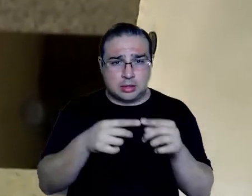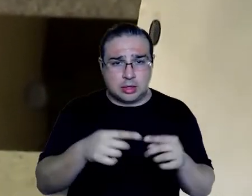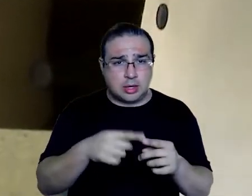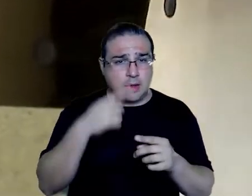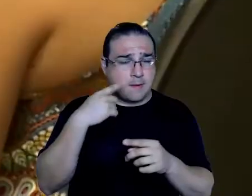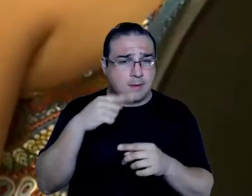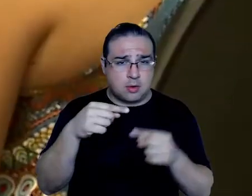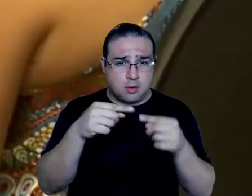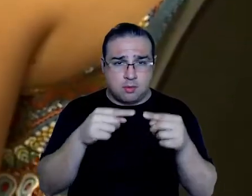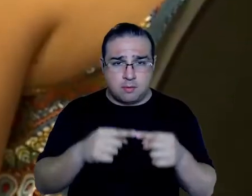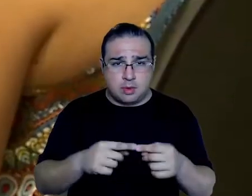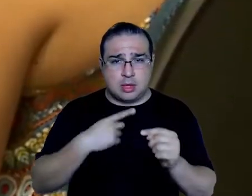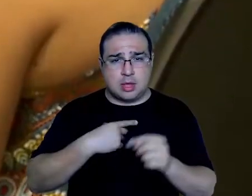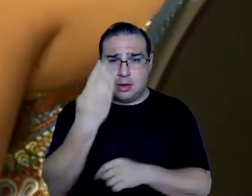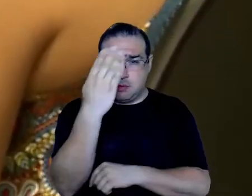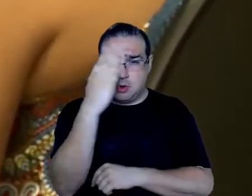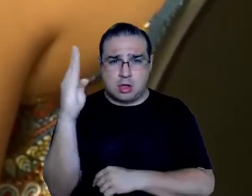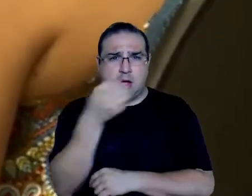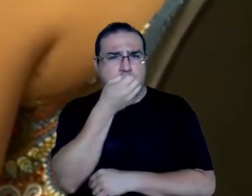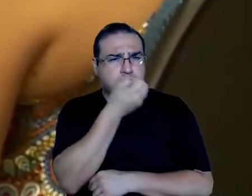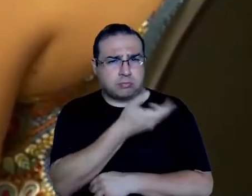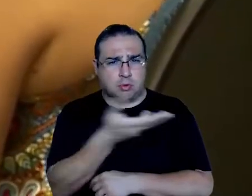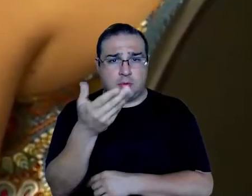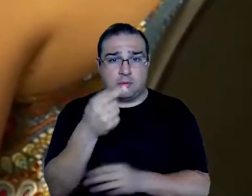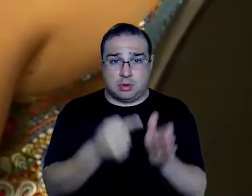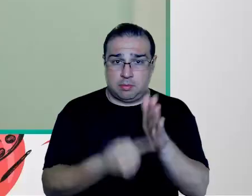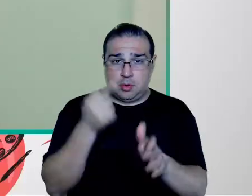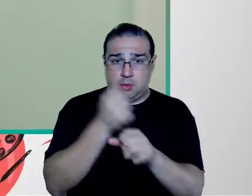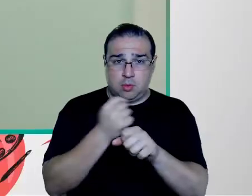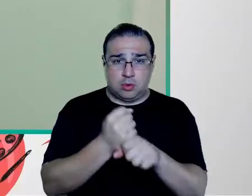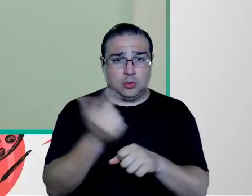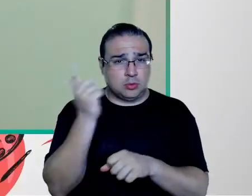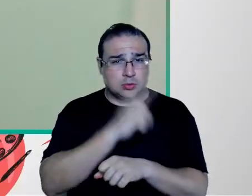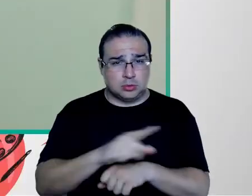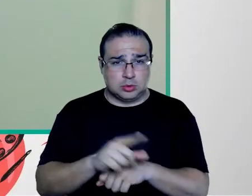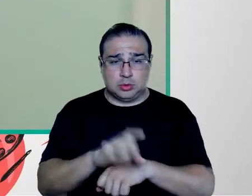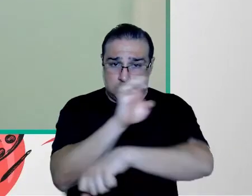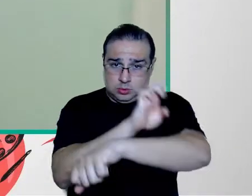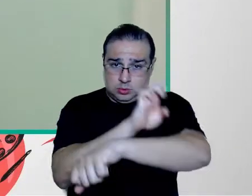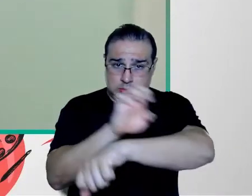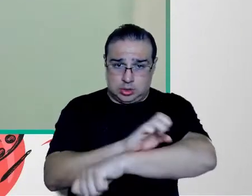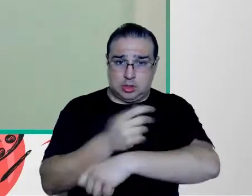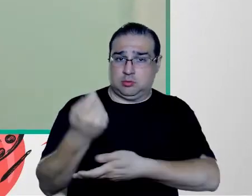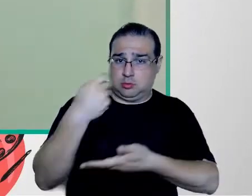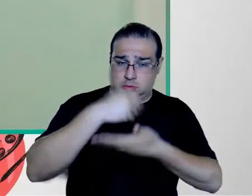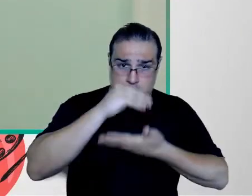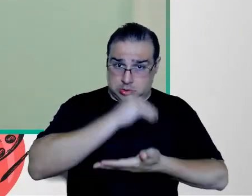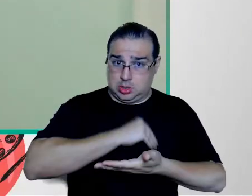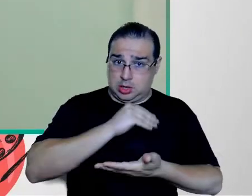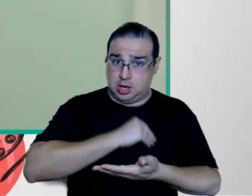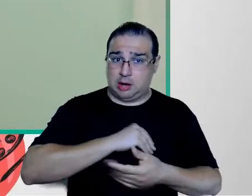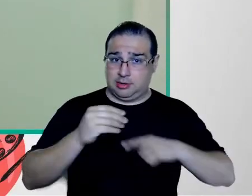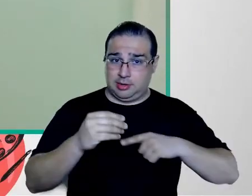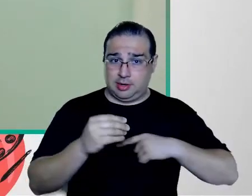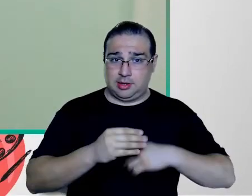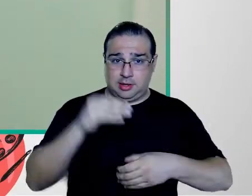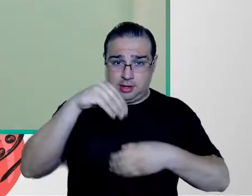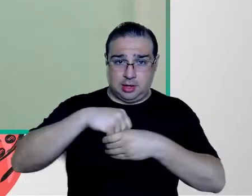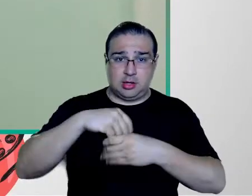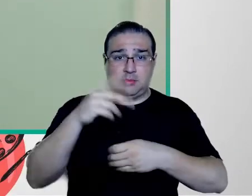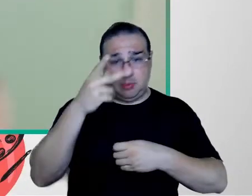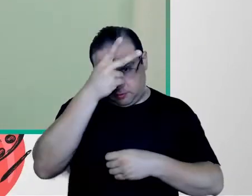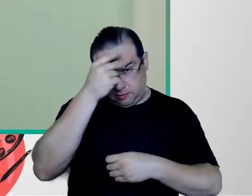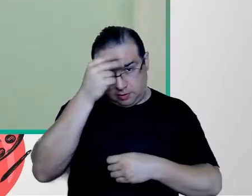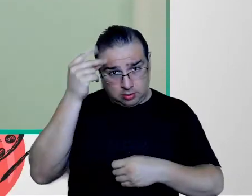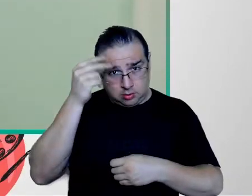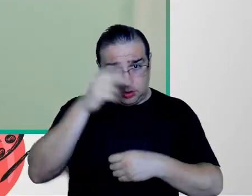biblioteca excepcional. Logo no meu primeiro ano, eu consegui um estágio remunerado na Prefeitura de Rio Claro e,